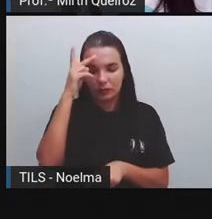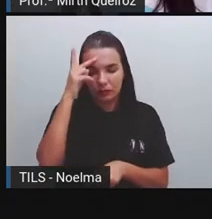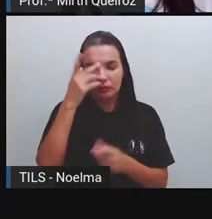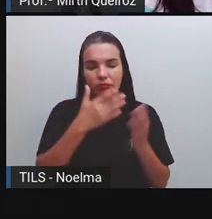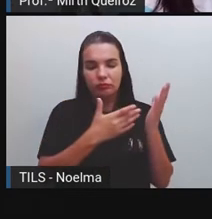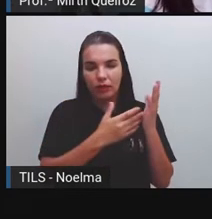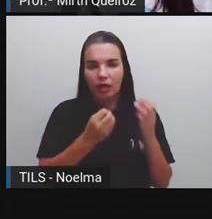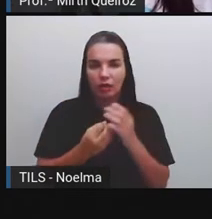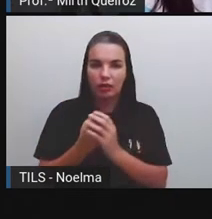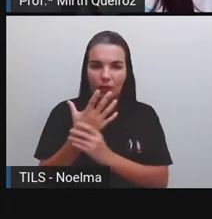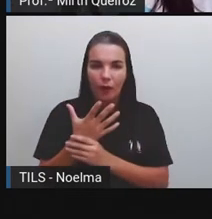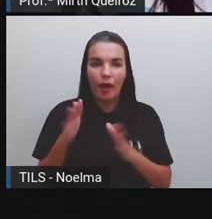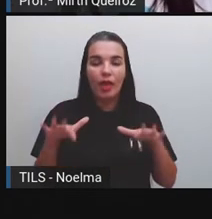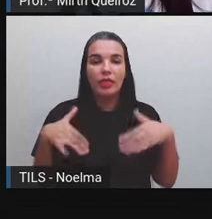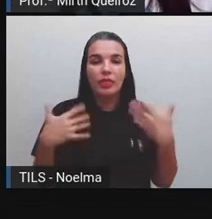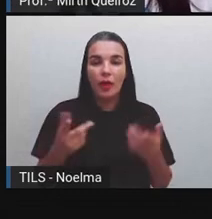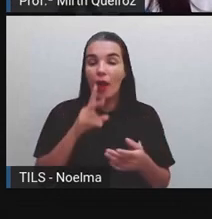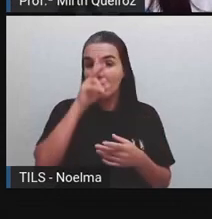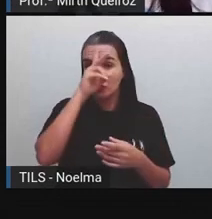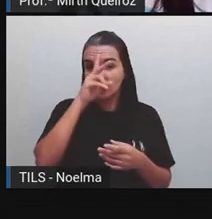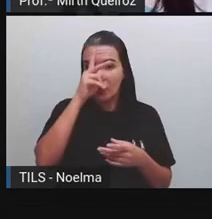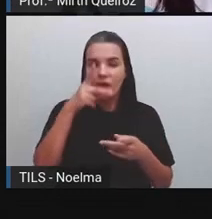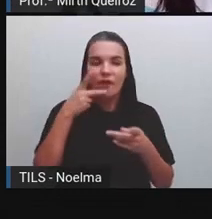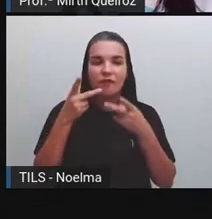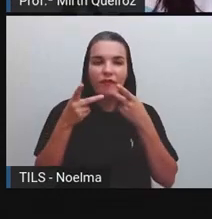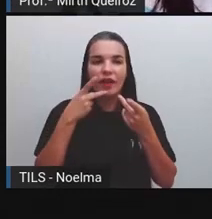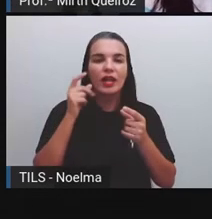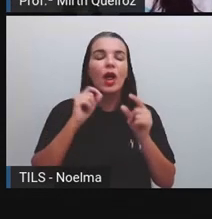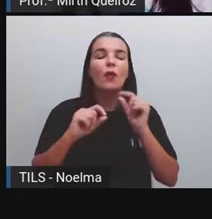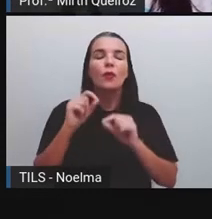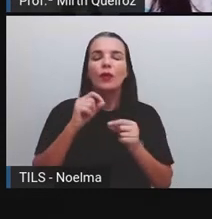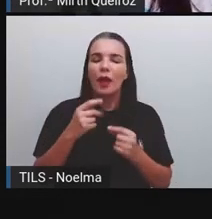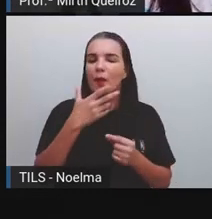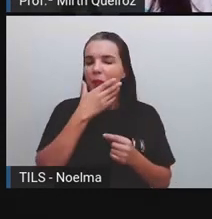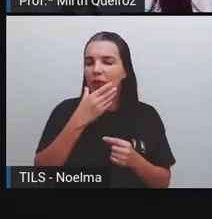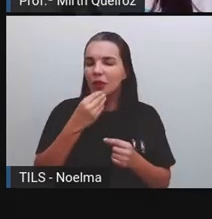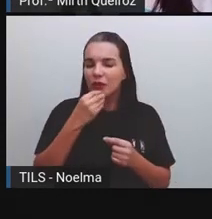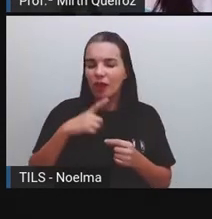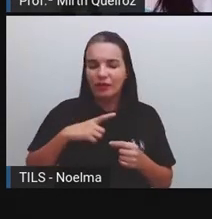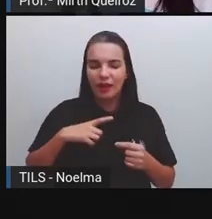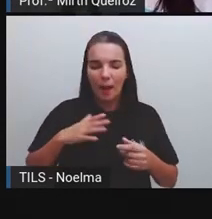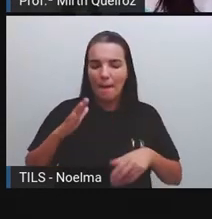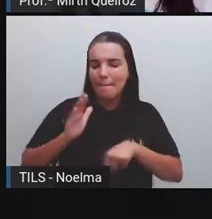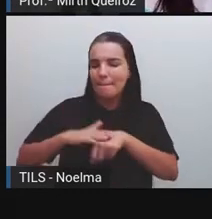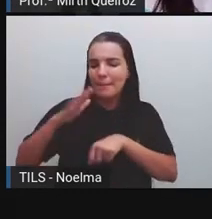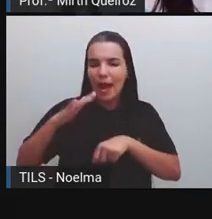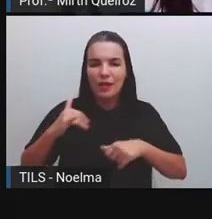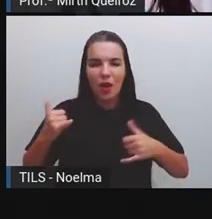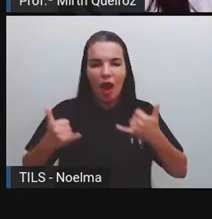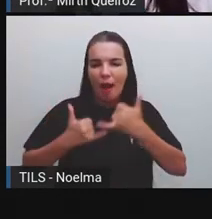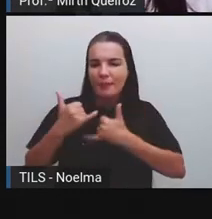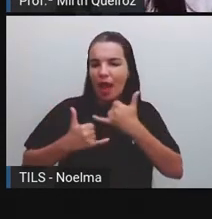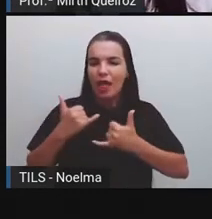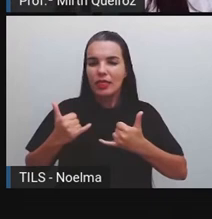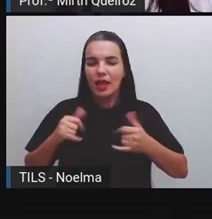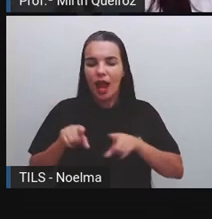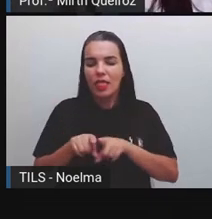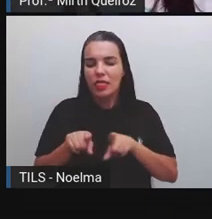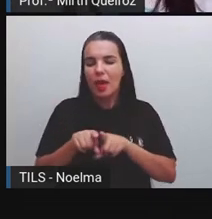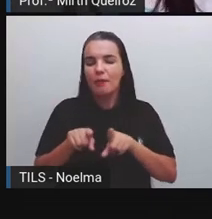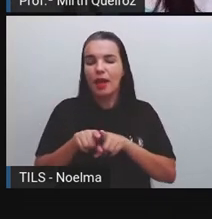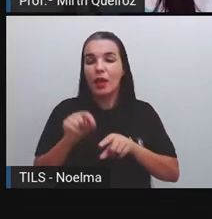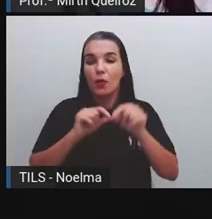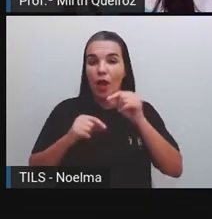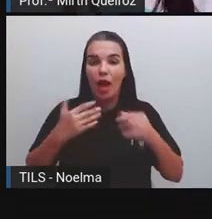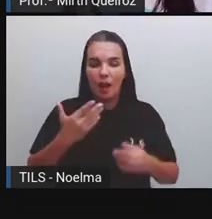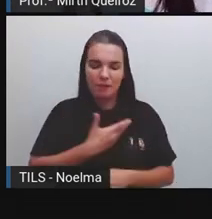Nessa história, vai falar sobre um garoto que vive as maiores aventuras de amizade com o tigre, que é o tigre Haroldo, e que,